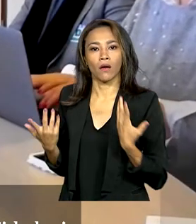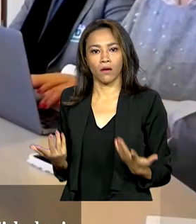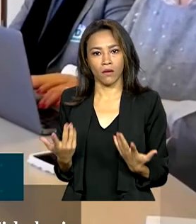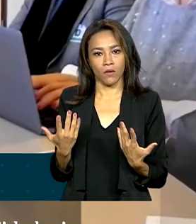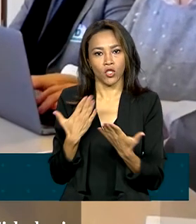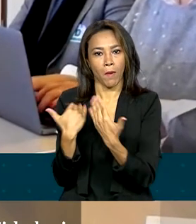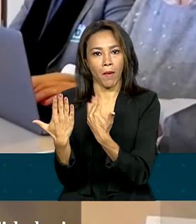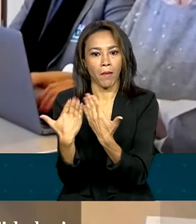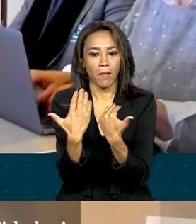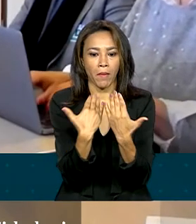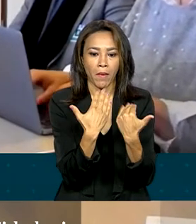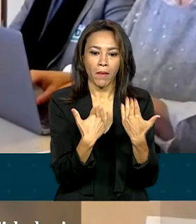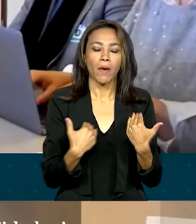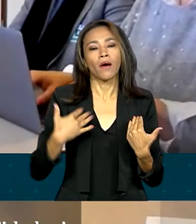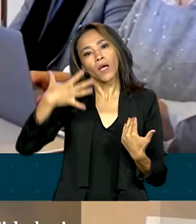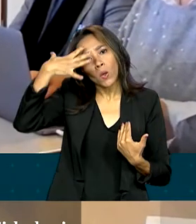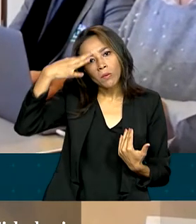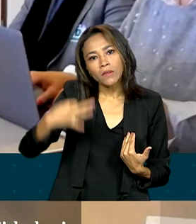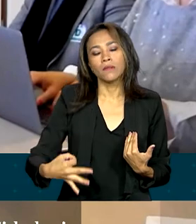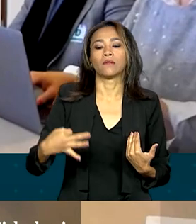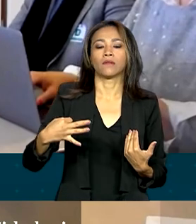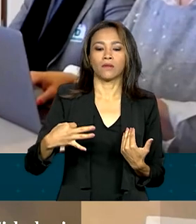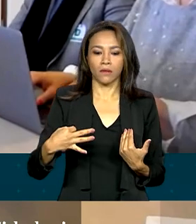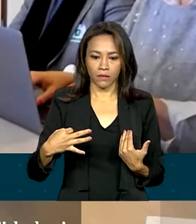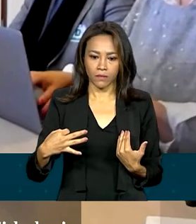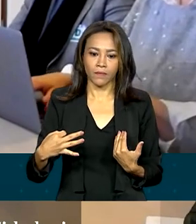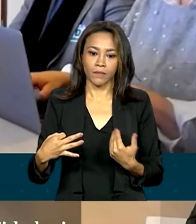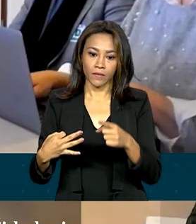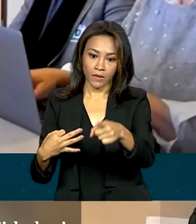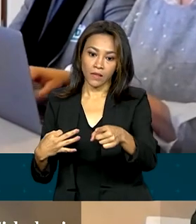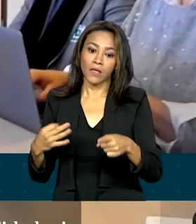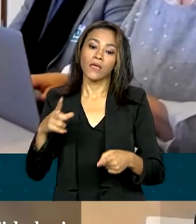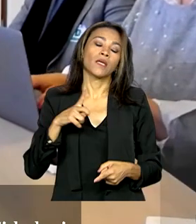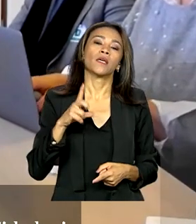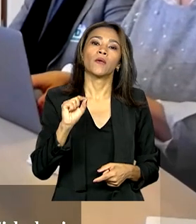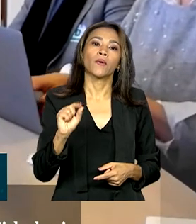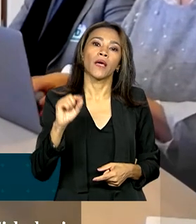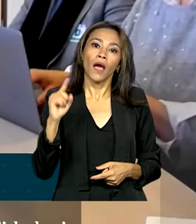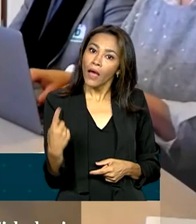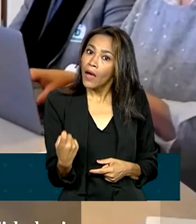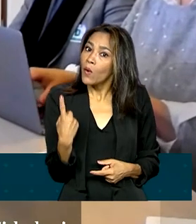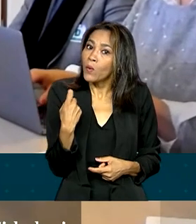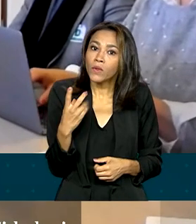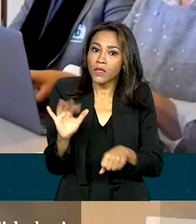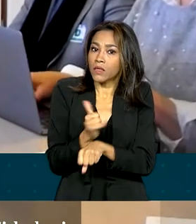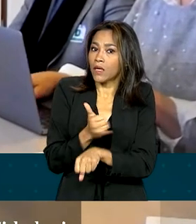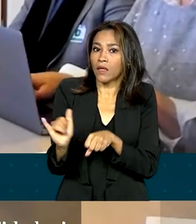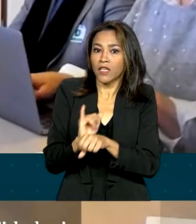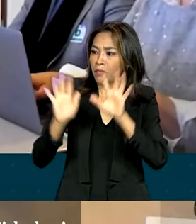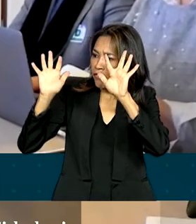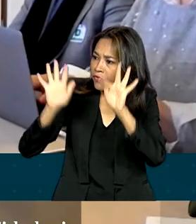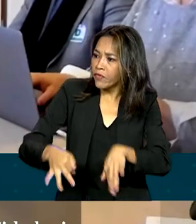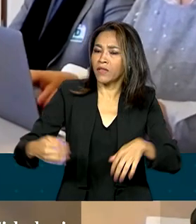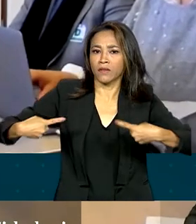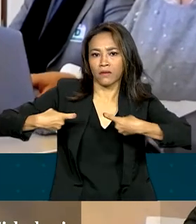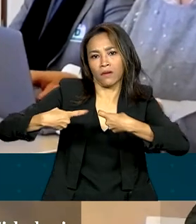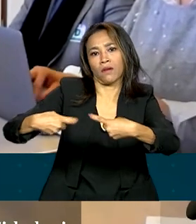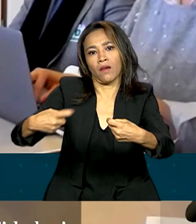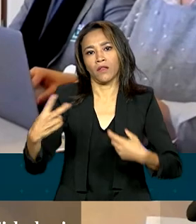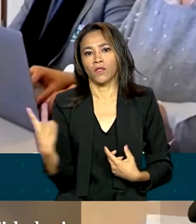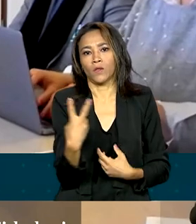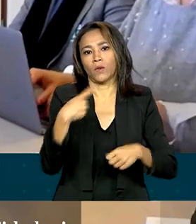de compreensão, que é a única forma, na verdade, de encerrar um conflito dessa proporção.